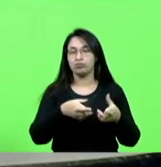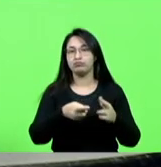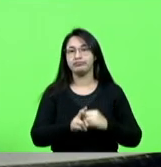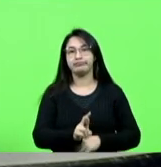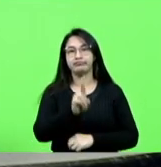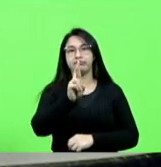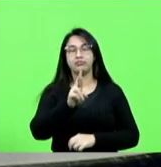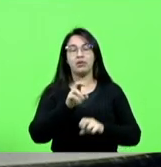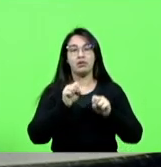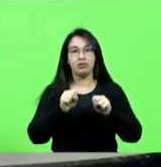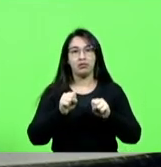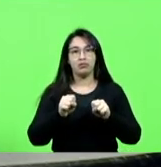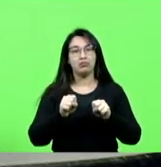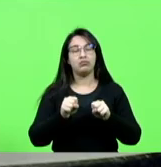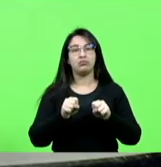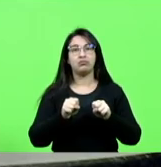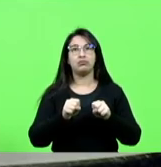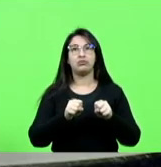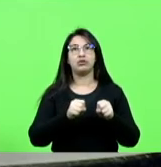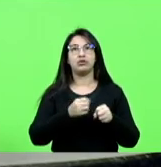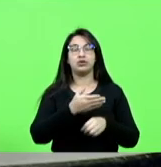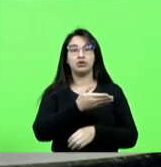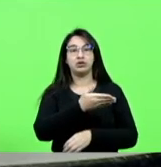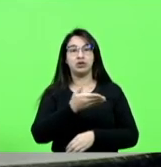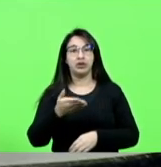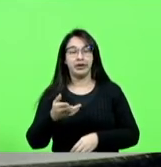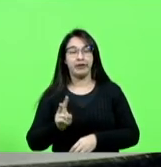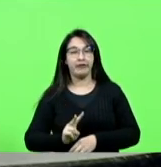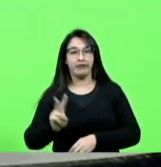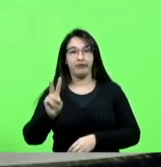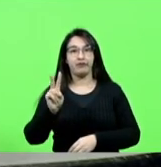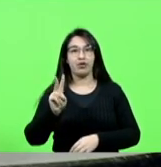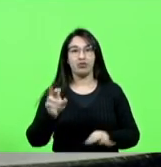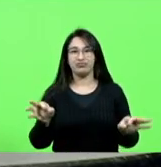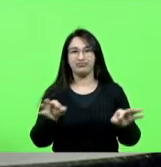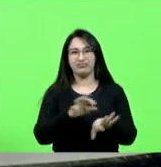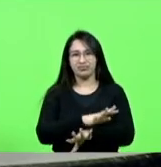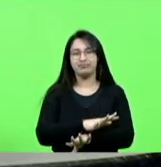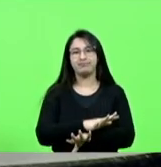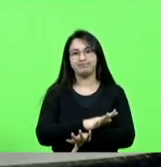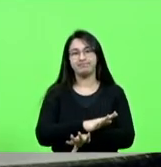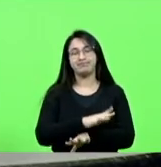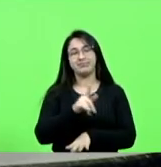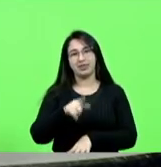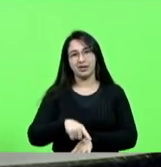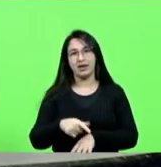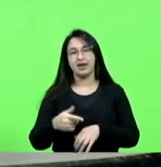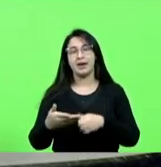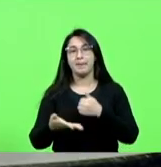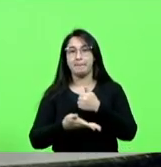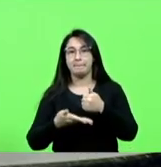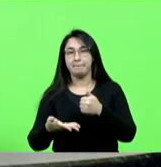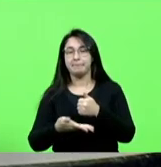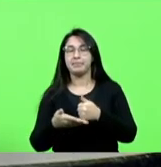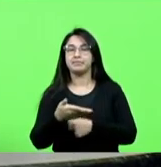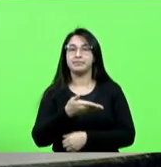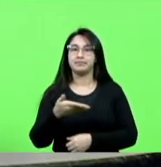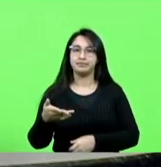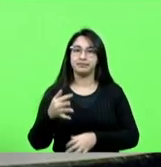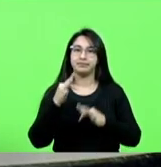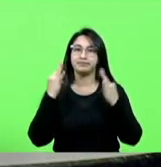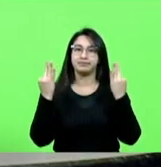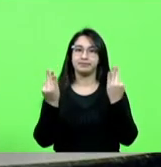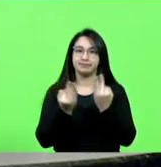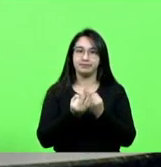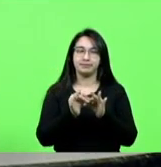possível a liquidação desses valores que tratam aqui do sustento das famílias mais humildes de Santa Catarina.